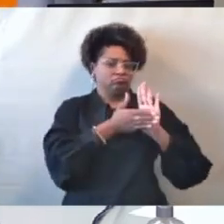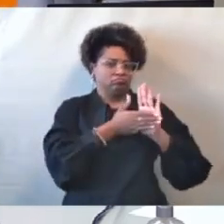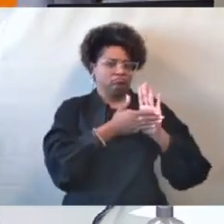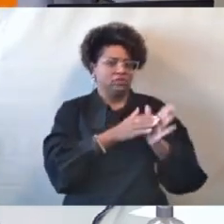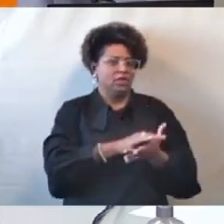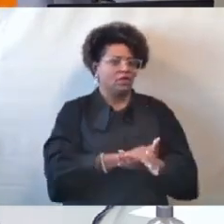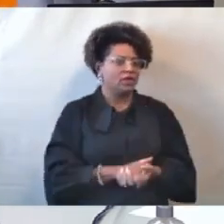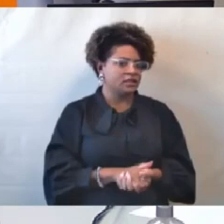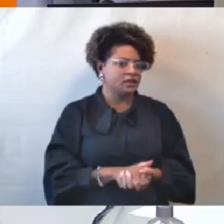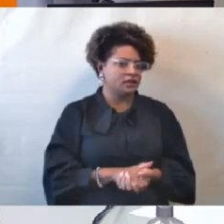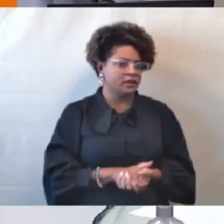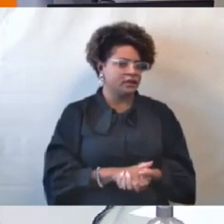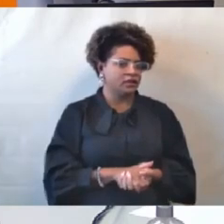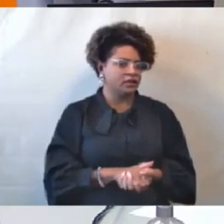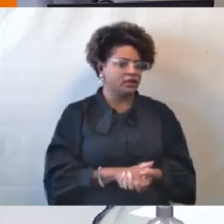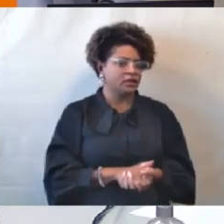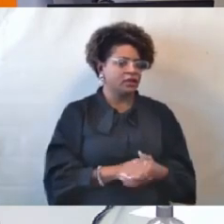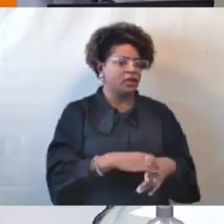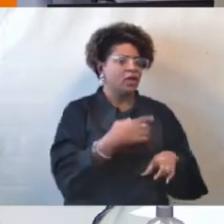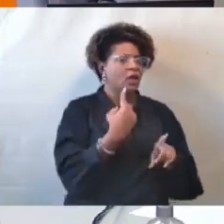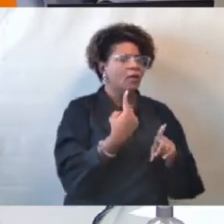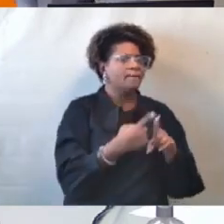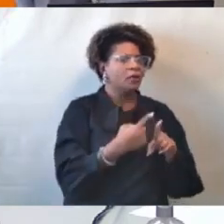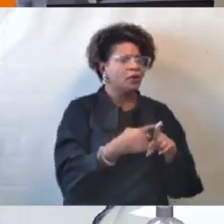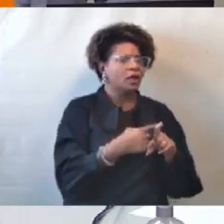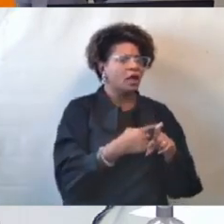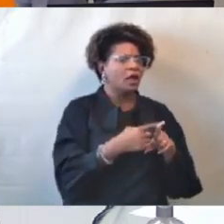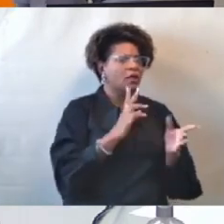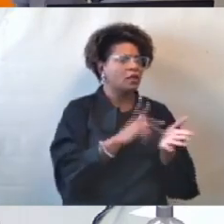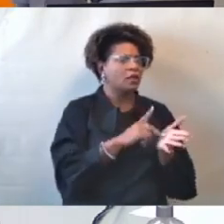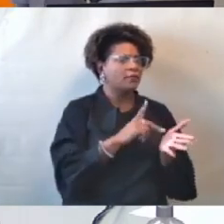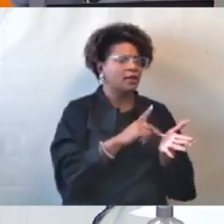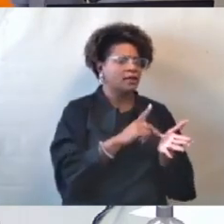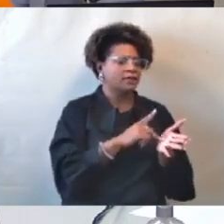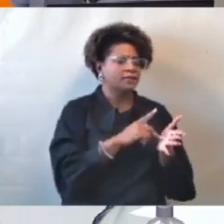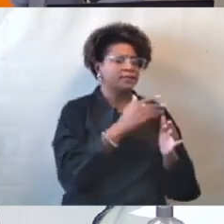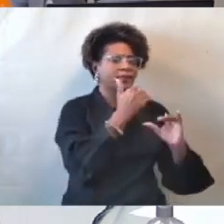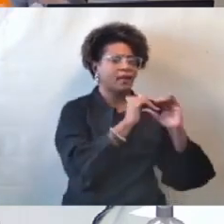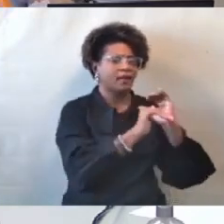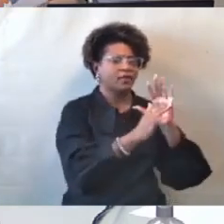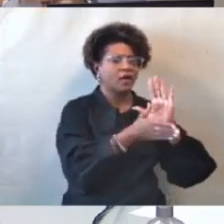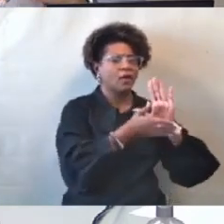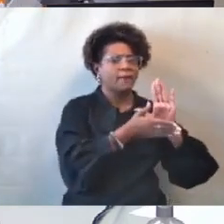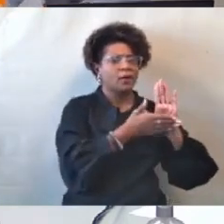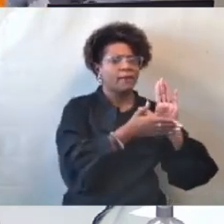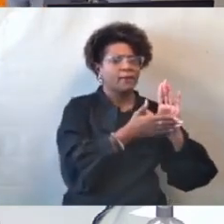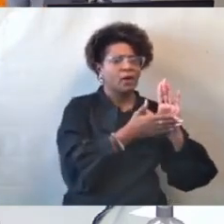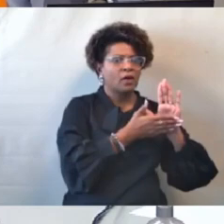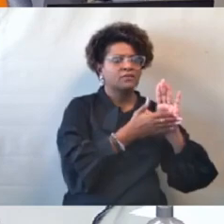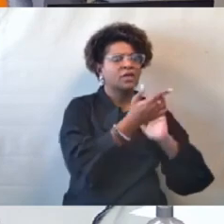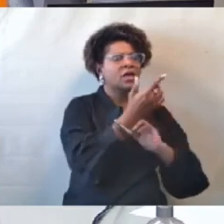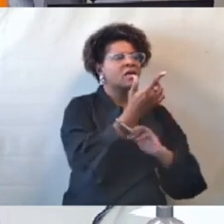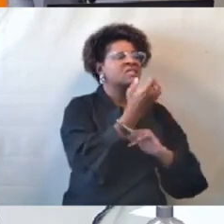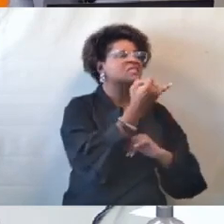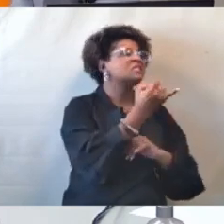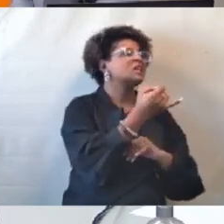Por que que, na verdade, eles enviaram a proposta sem ter sido solicitados?